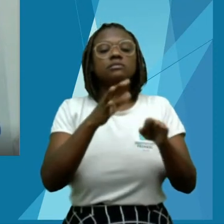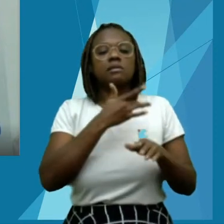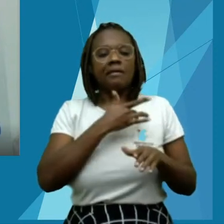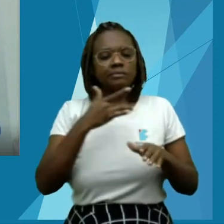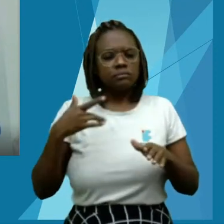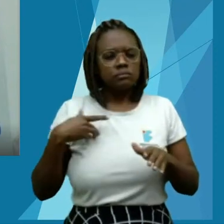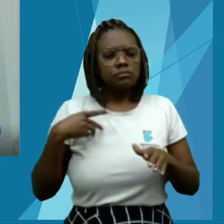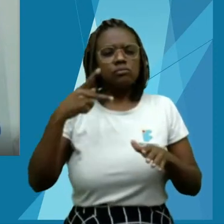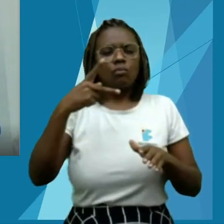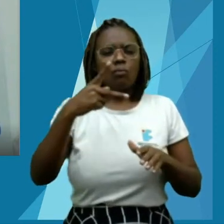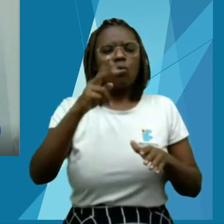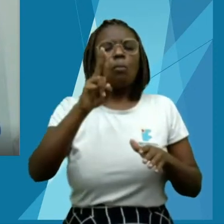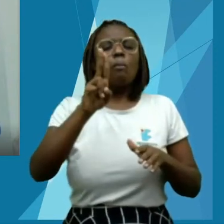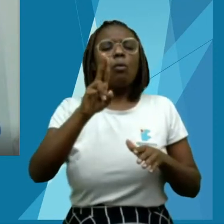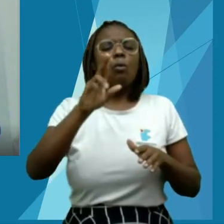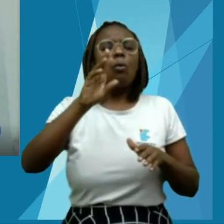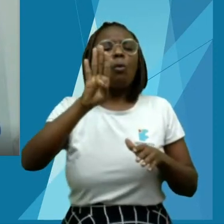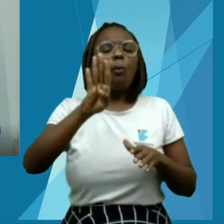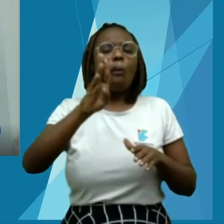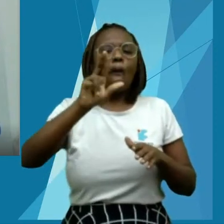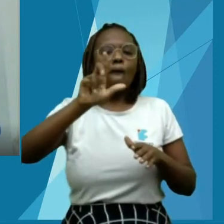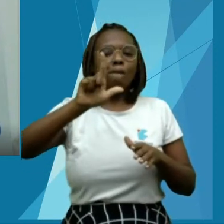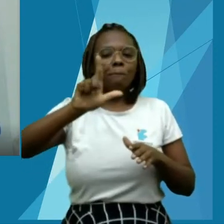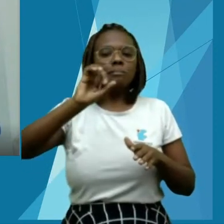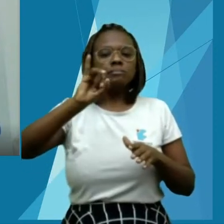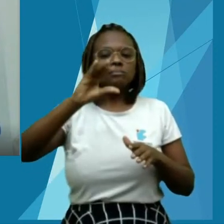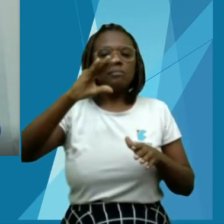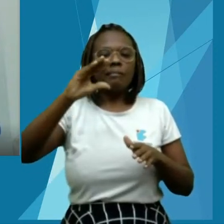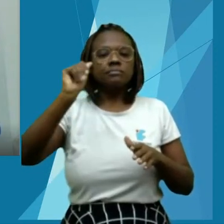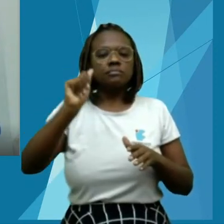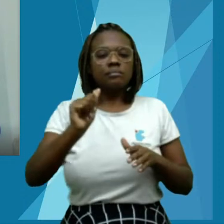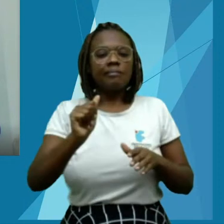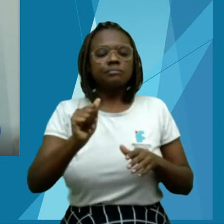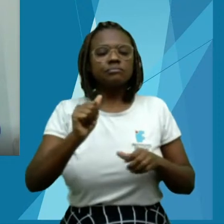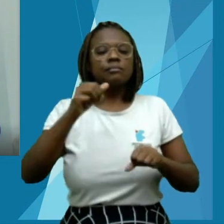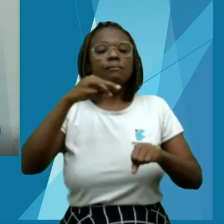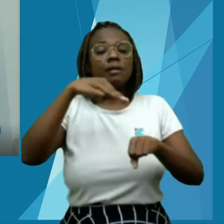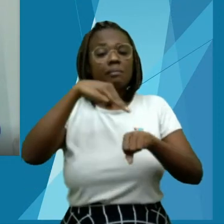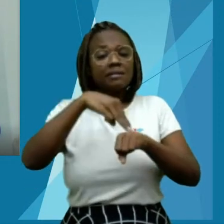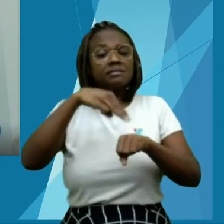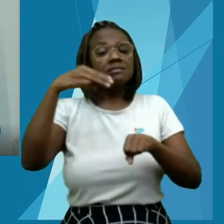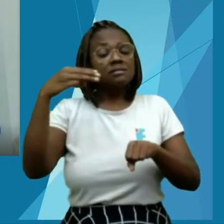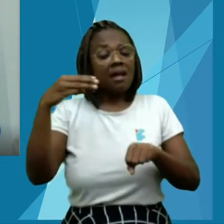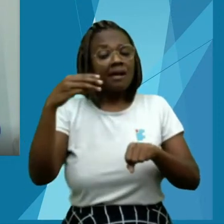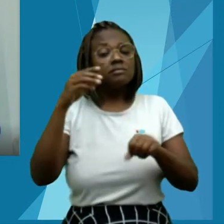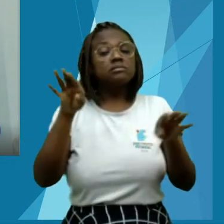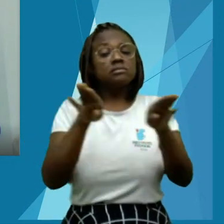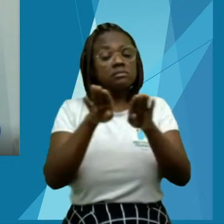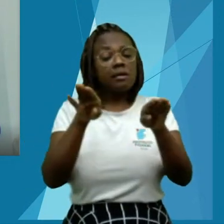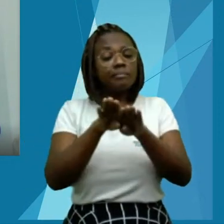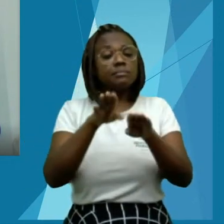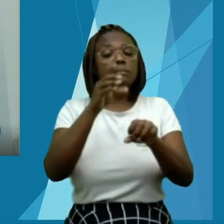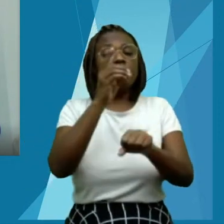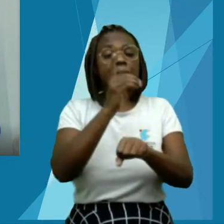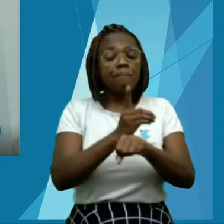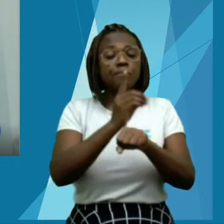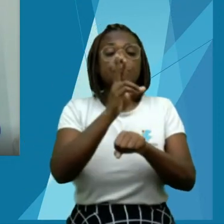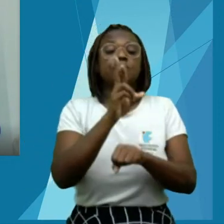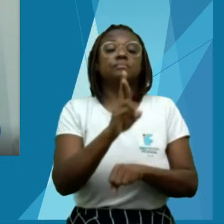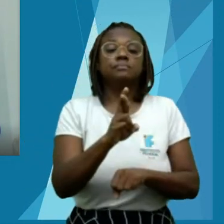Universidade de São Paulo, a USP, cursou mestrado e doutorado em agronomia pela Universidade Estadual